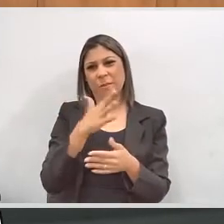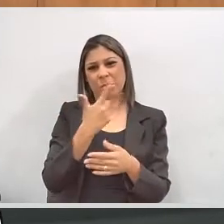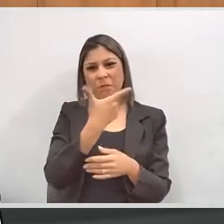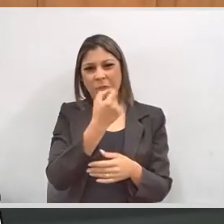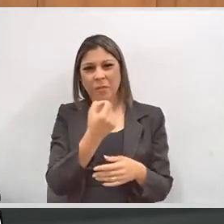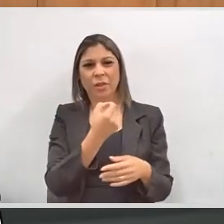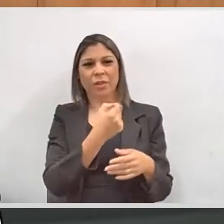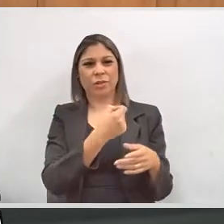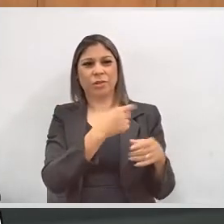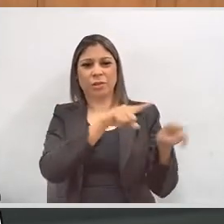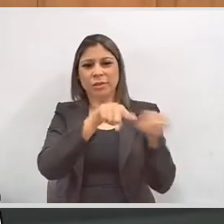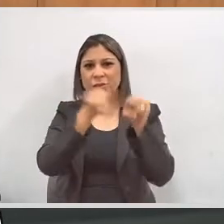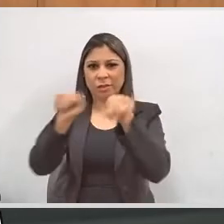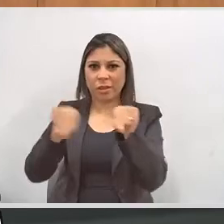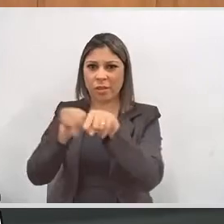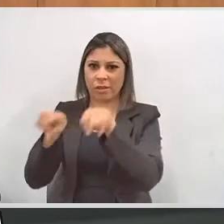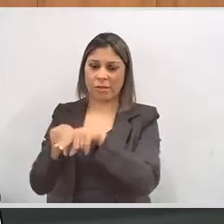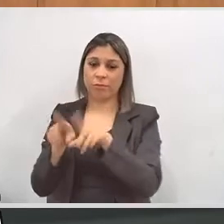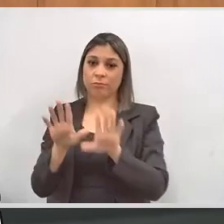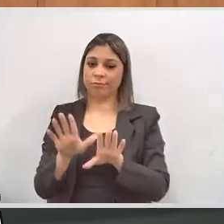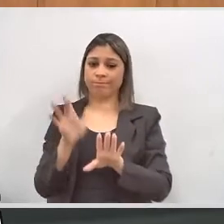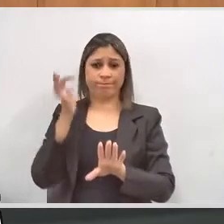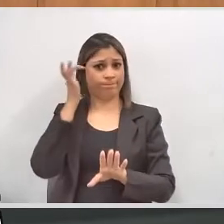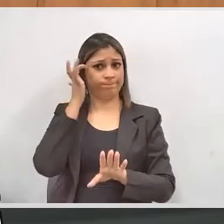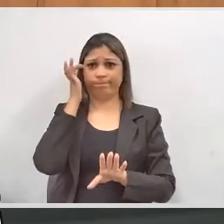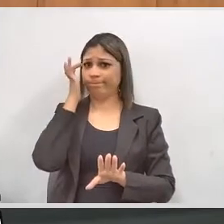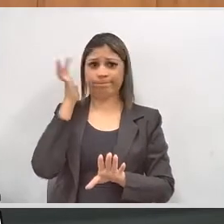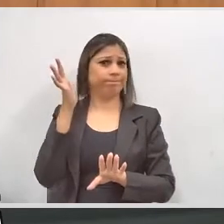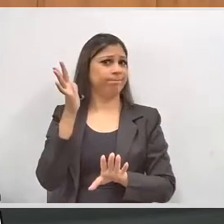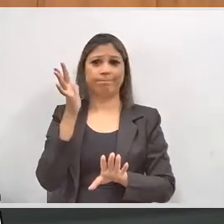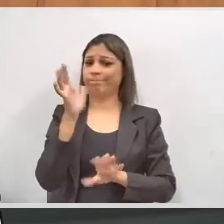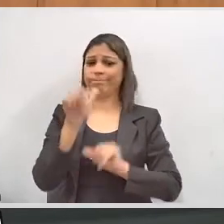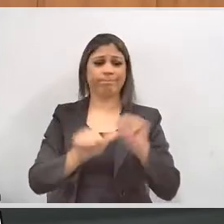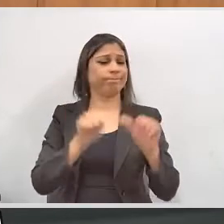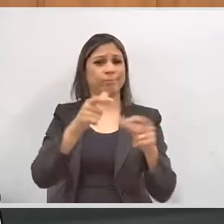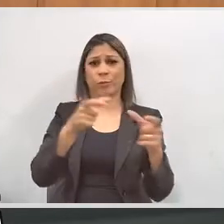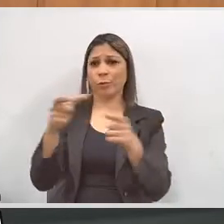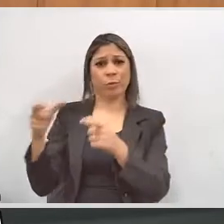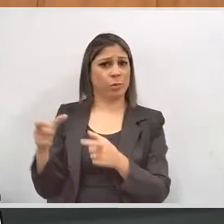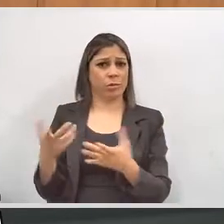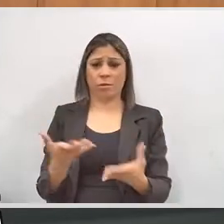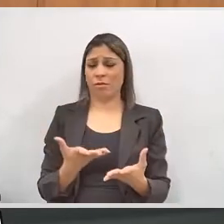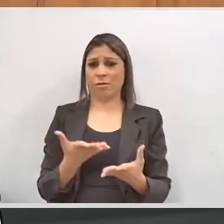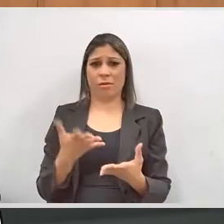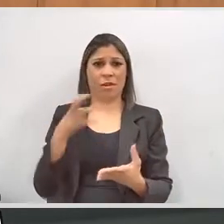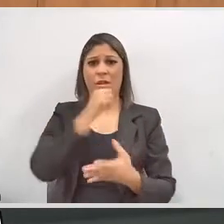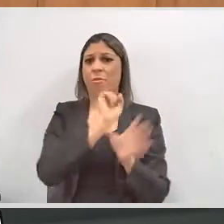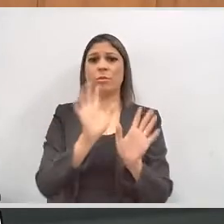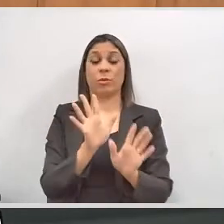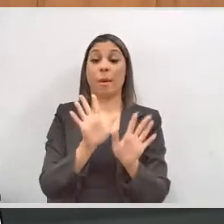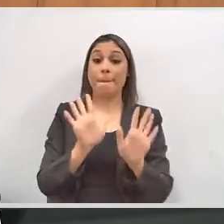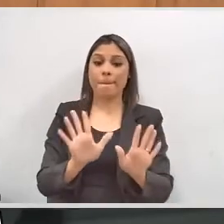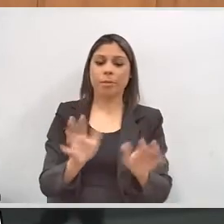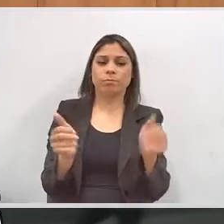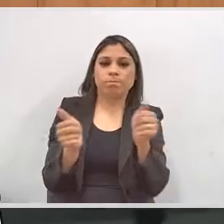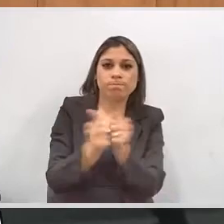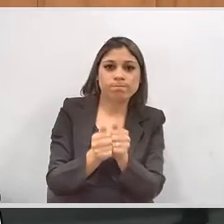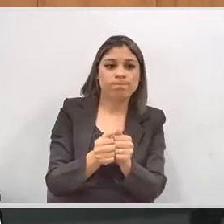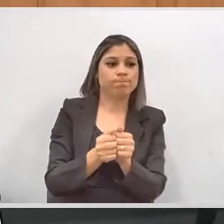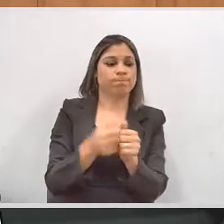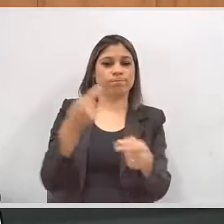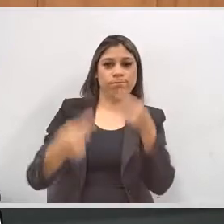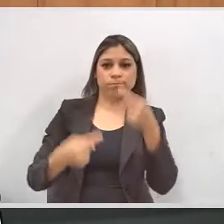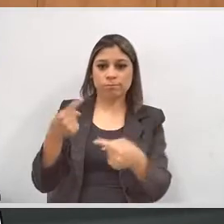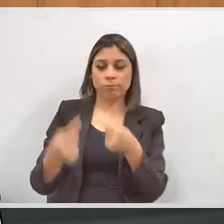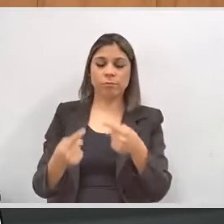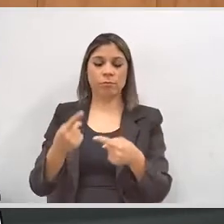20 sessões funcionando ao mesmo tempo num local. Não é fácil alterar os locais de votação da noite para o dia. Mas uma ação conjunta com os